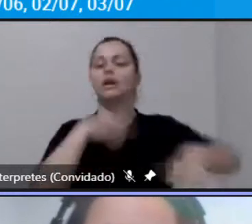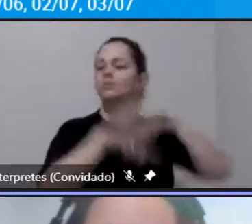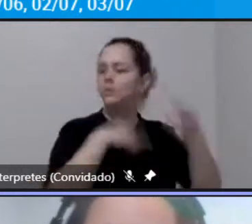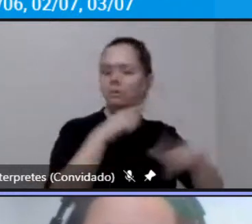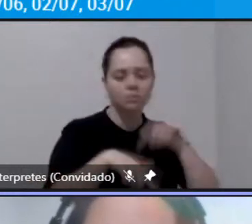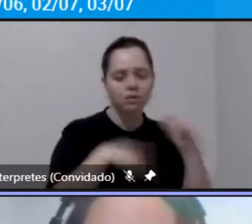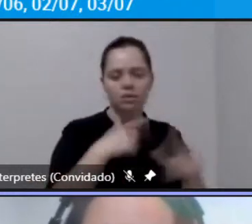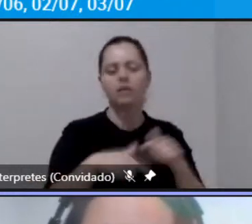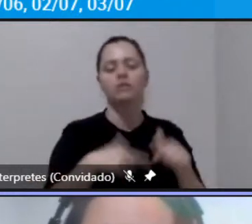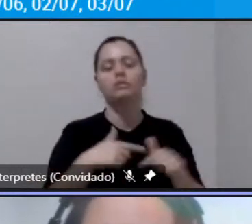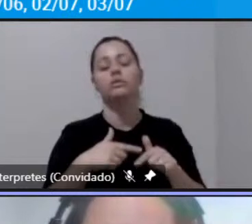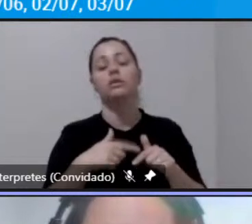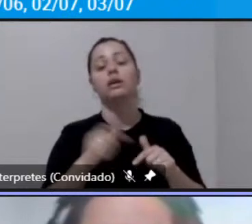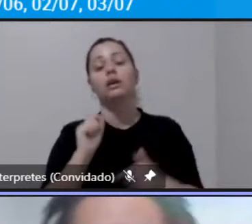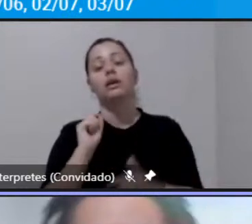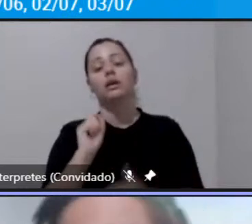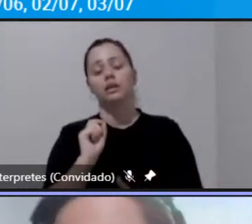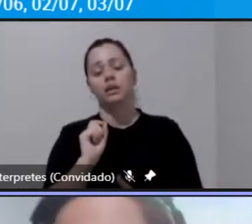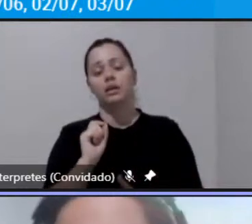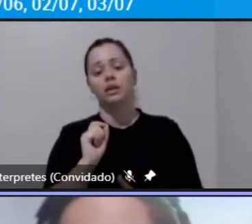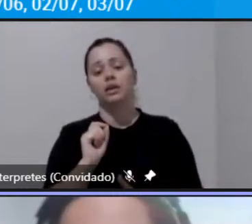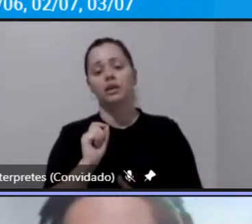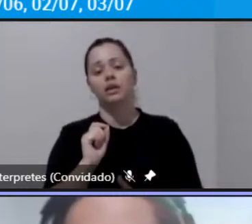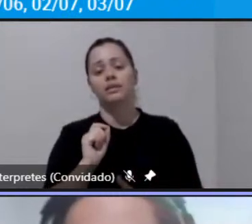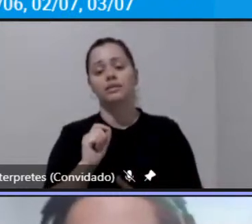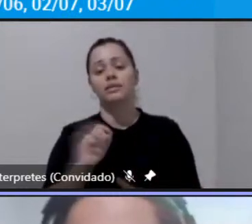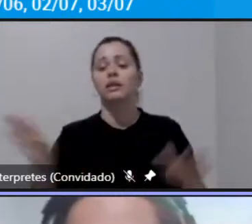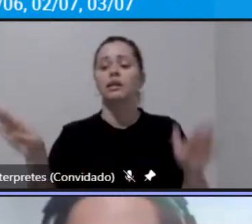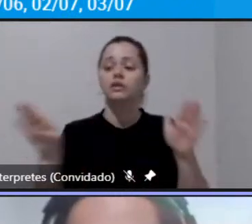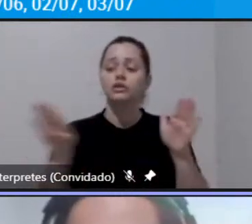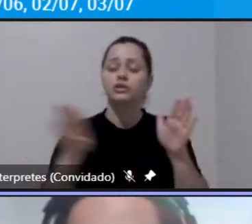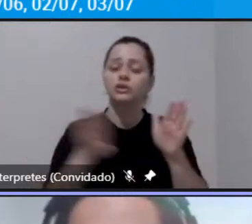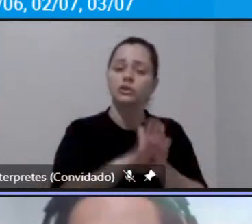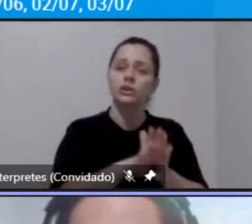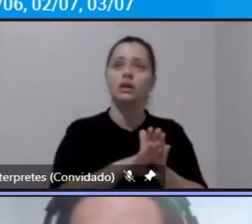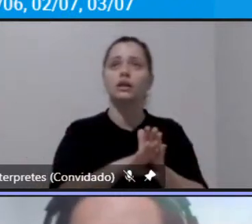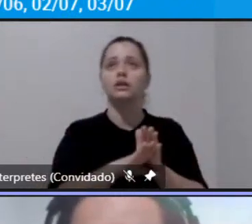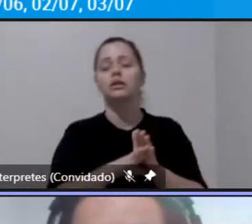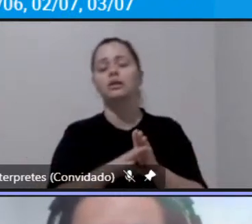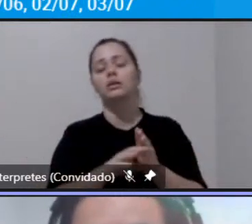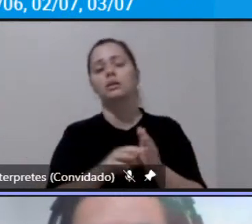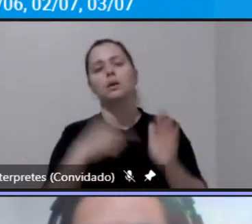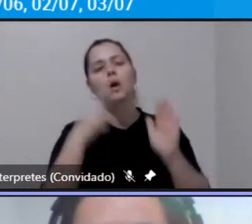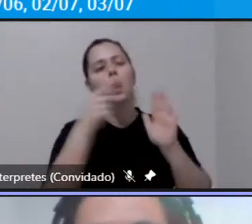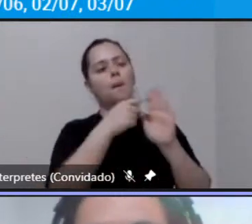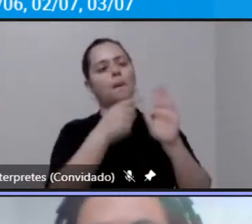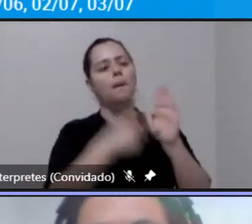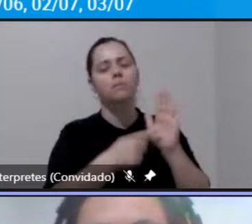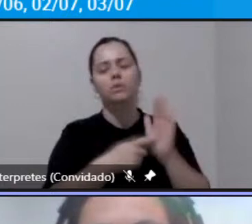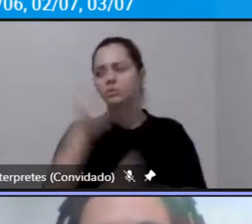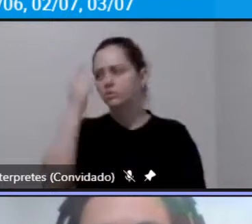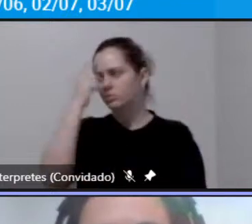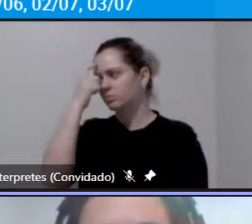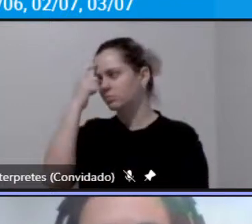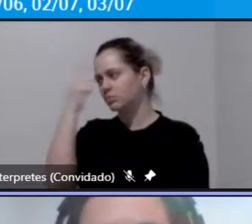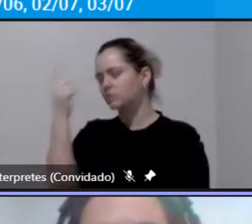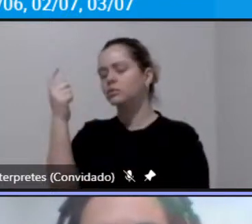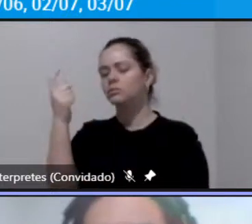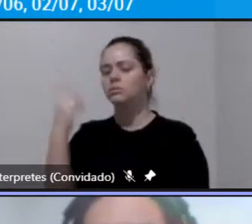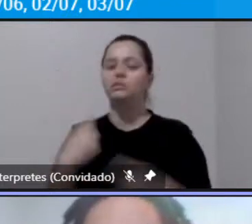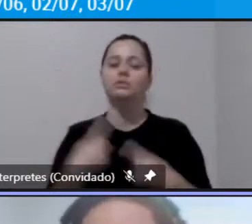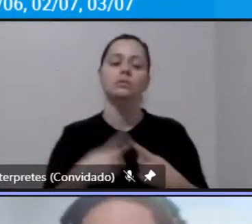e isso traz algumas pontos de reflexão porque